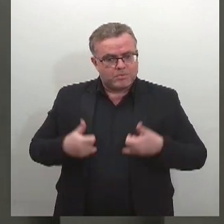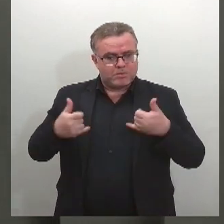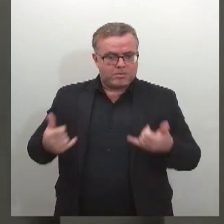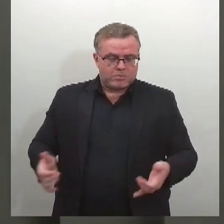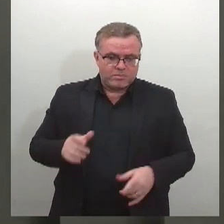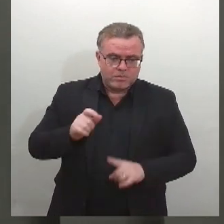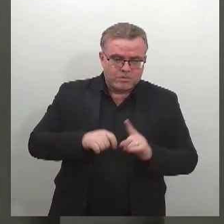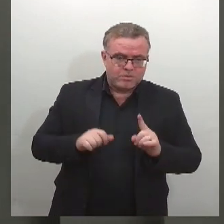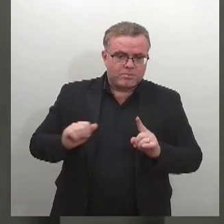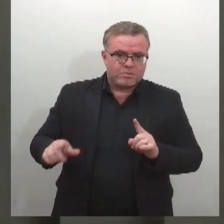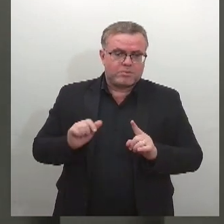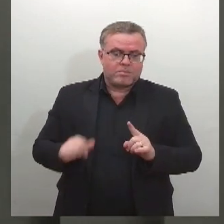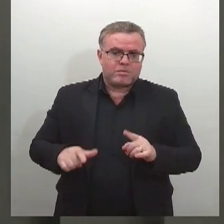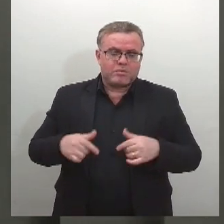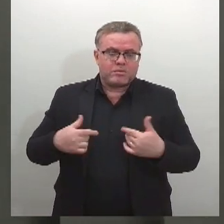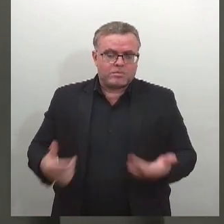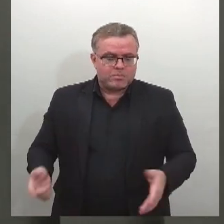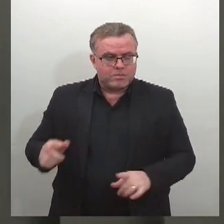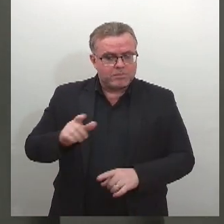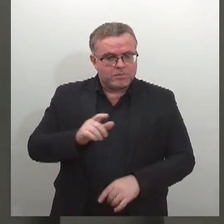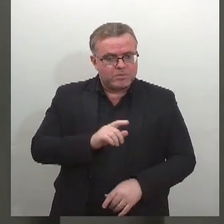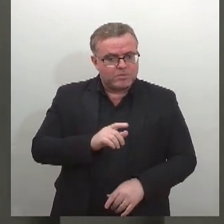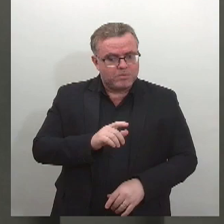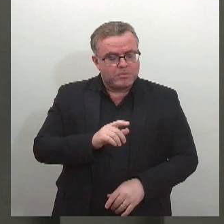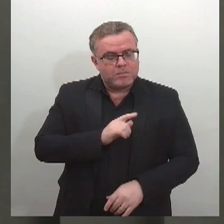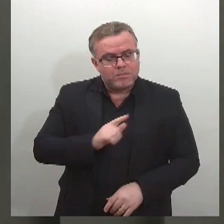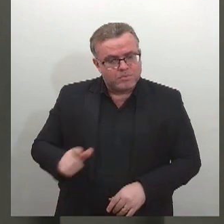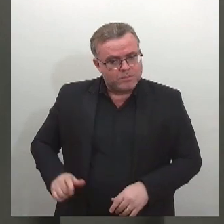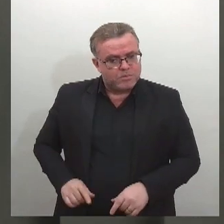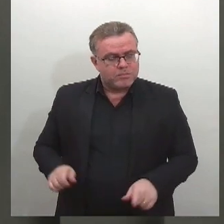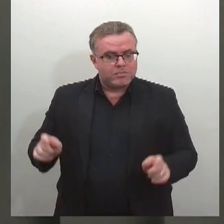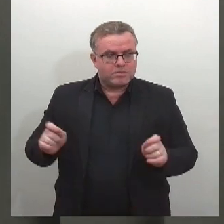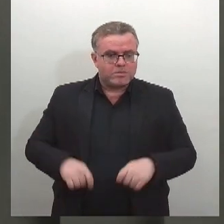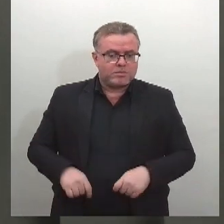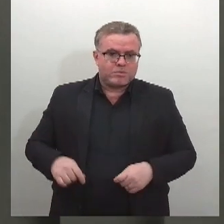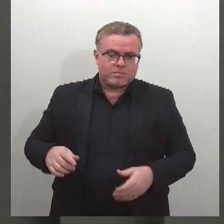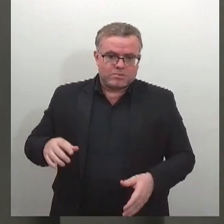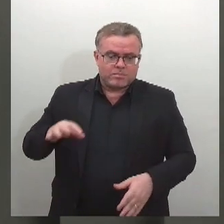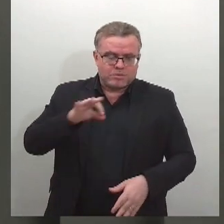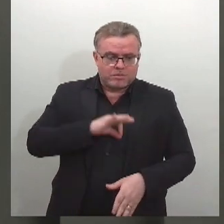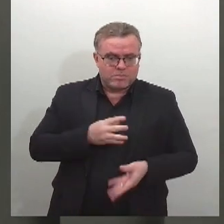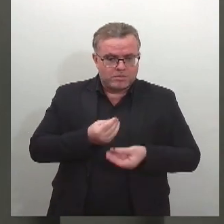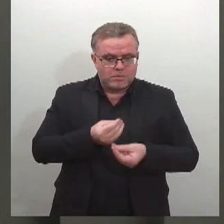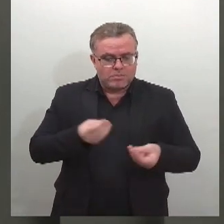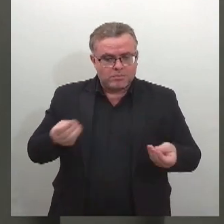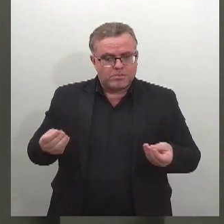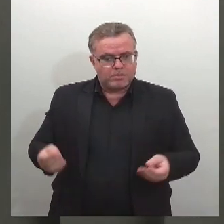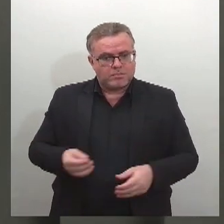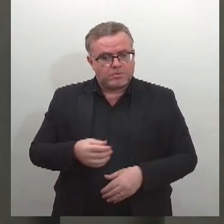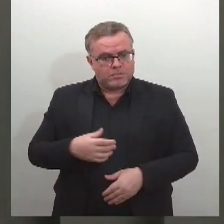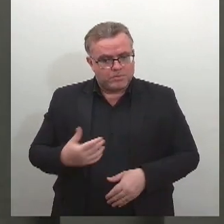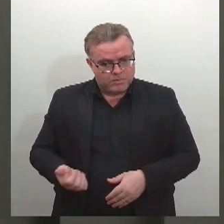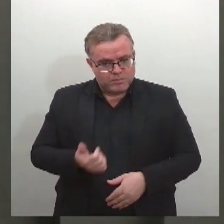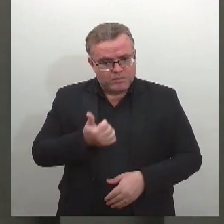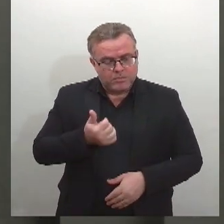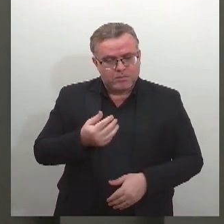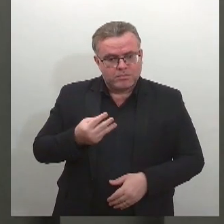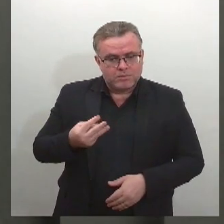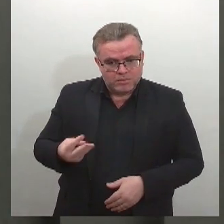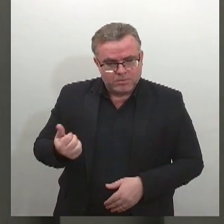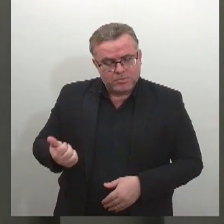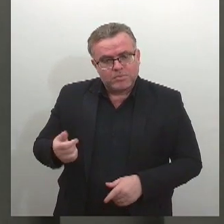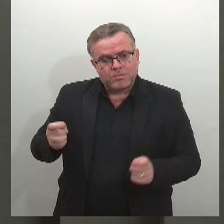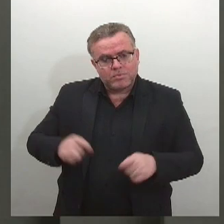o governo do Estado também estará acreditando os 50% do 13º salário. E o assunto agora é